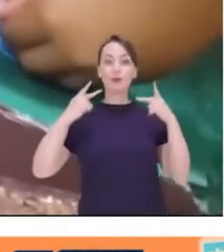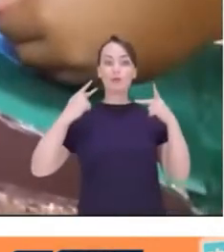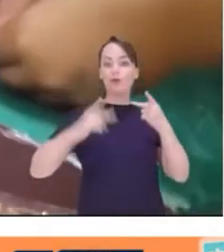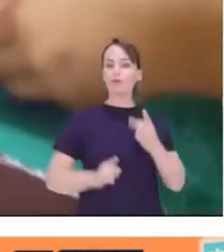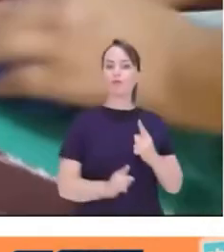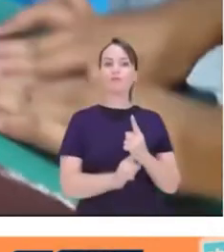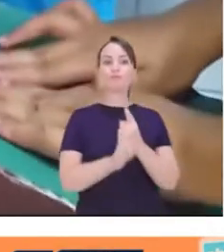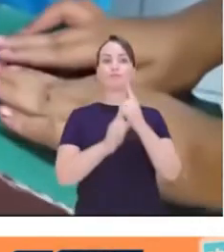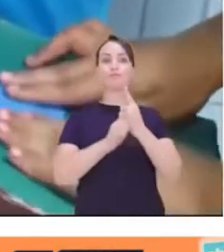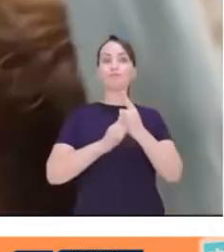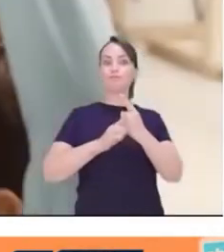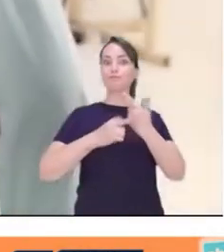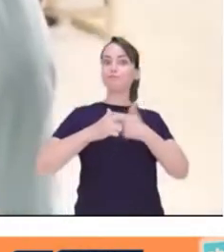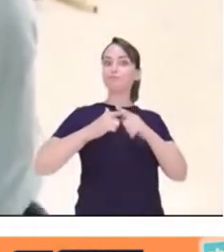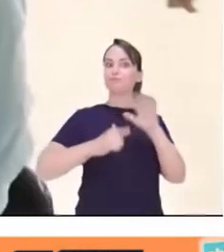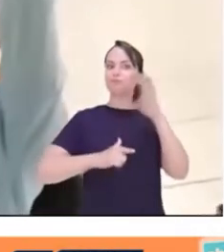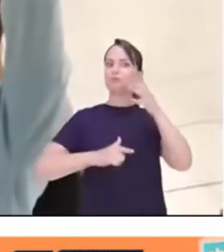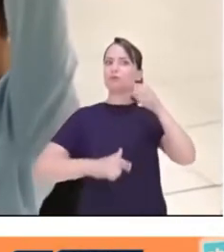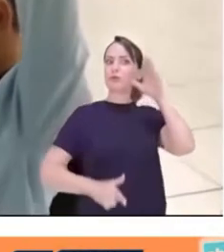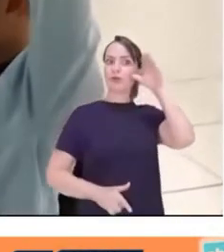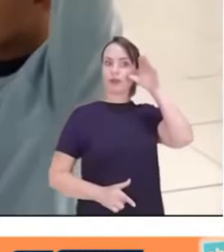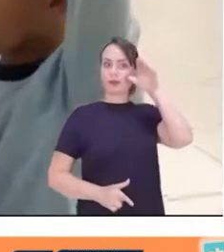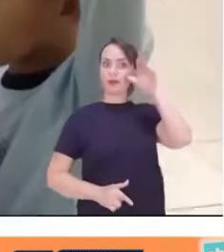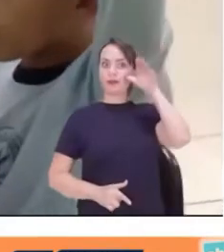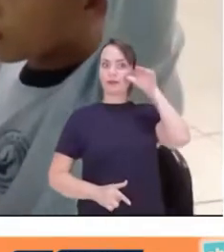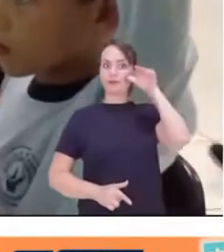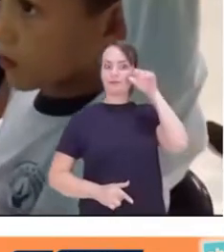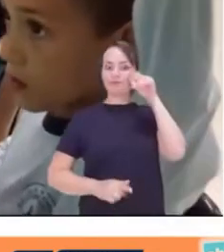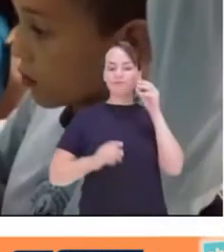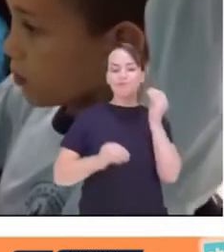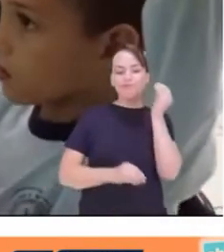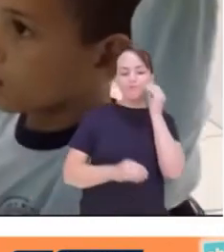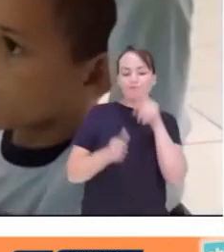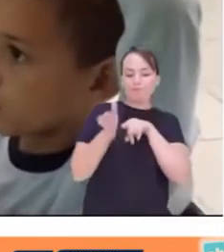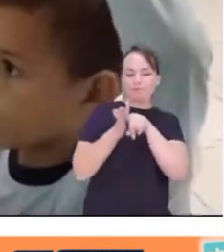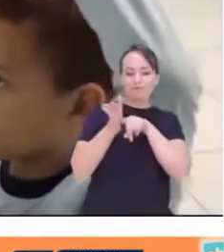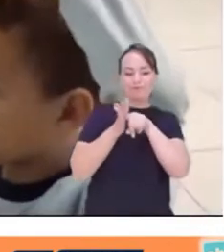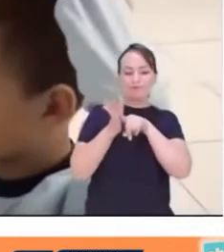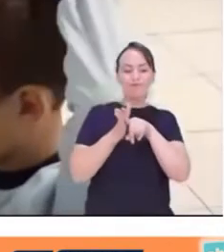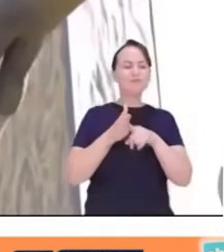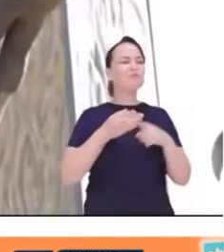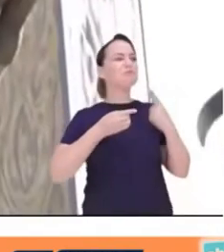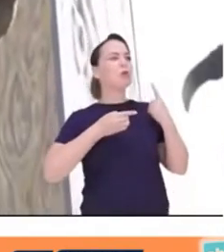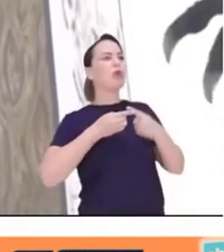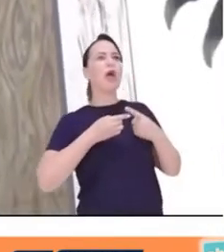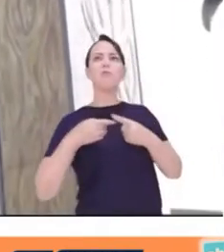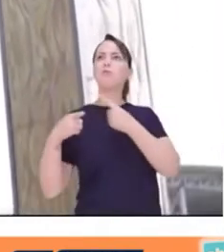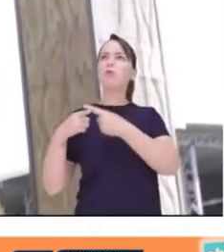soluções para suas curiosidades com seus experimentos e seus porquês.